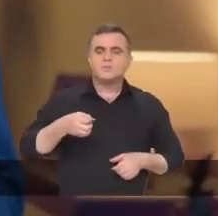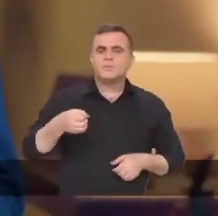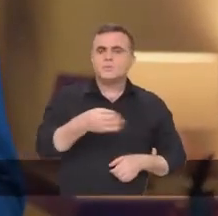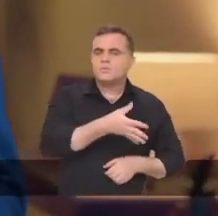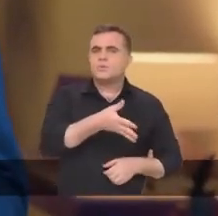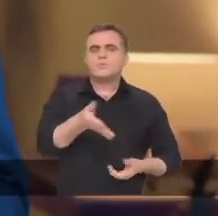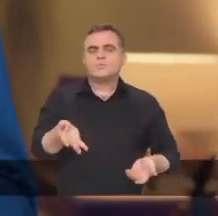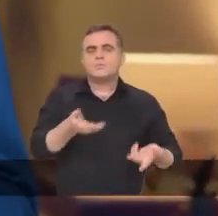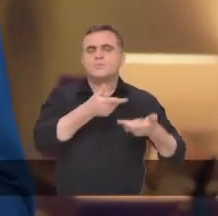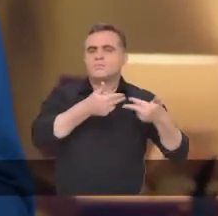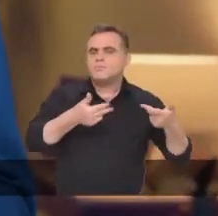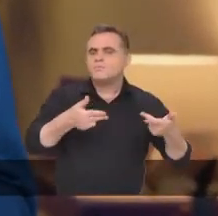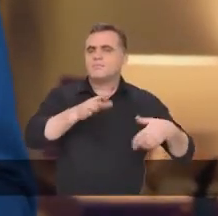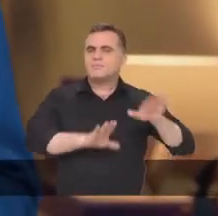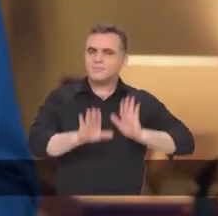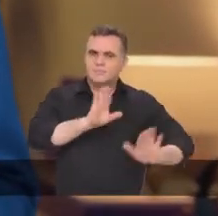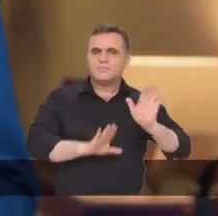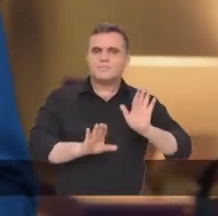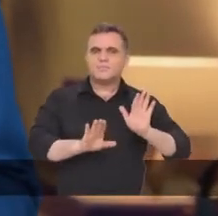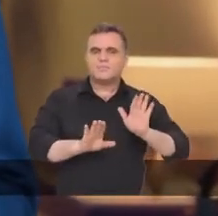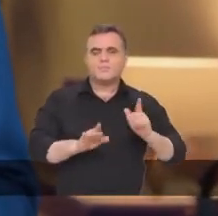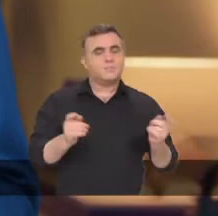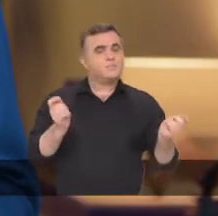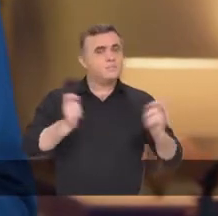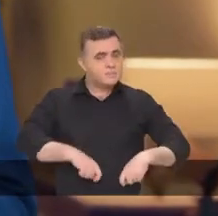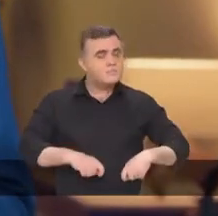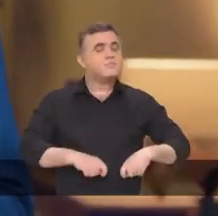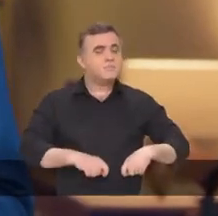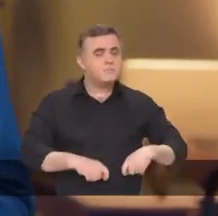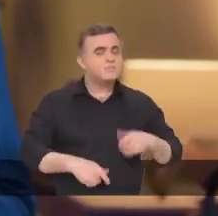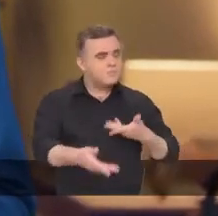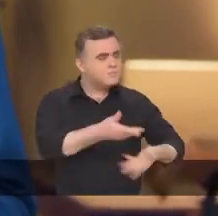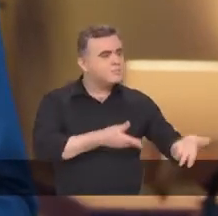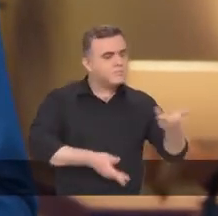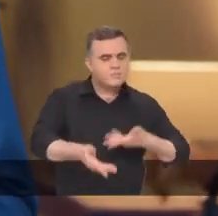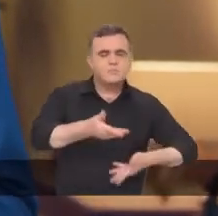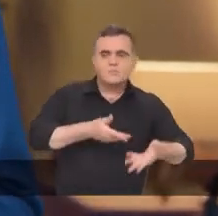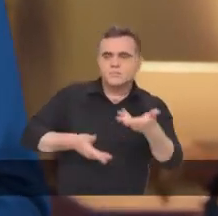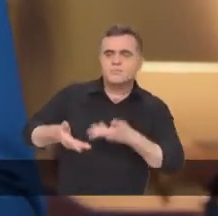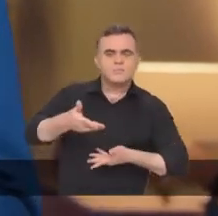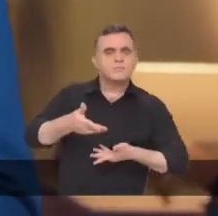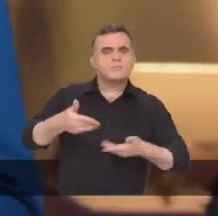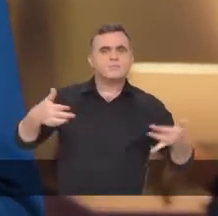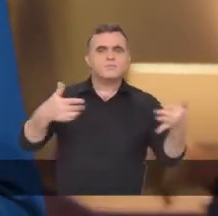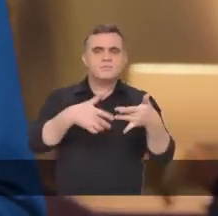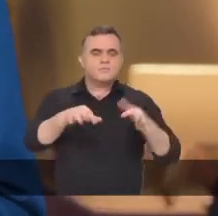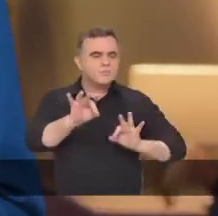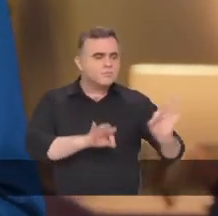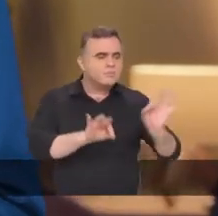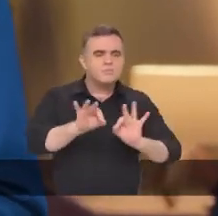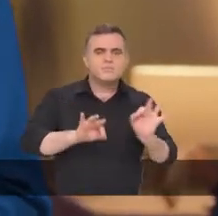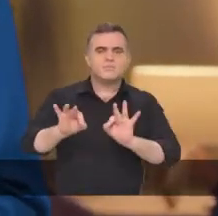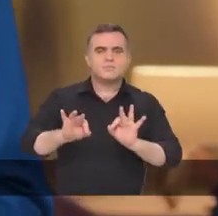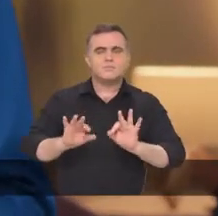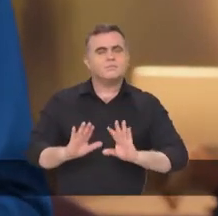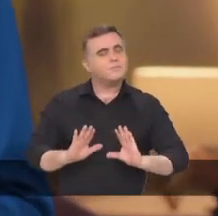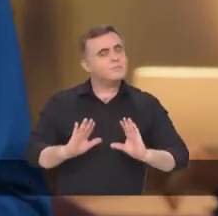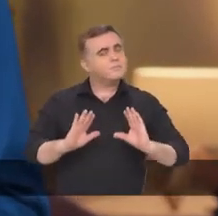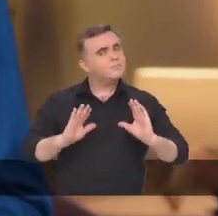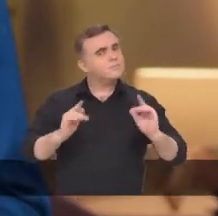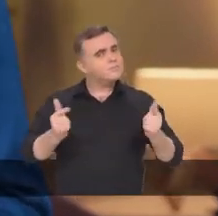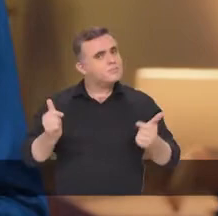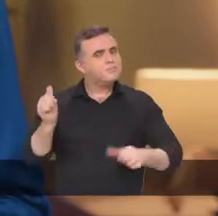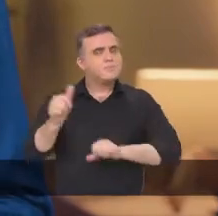novos hábitos e cuidados. Uma nova forma de nos relacionarmos com as pessoas e com a cidade. É